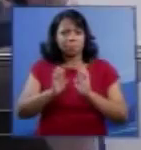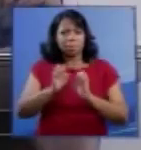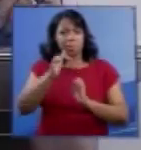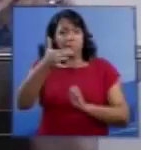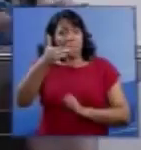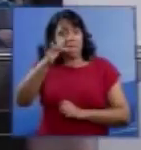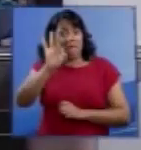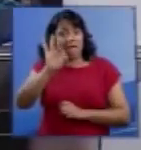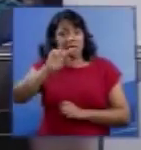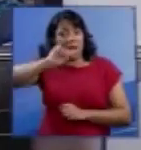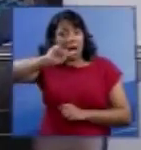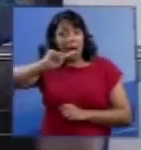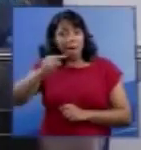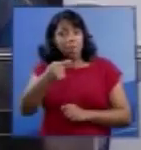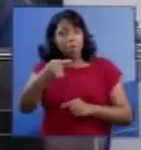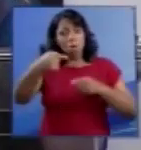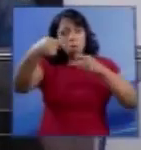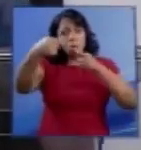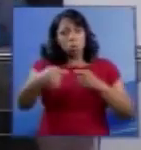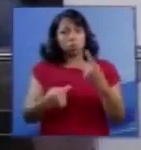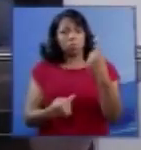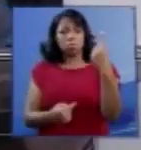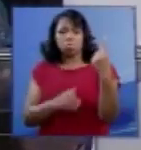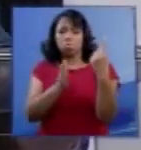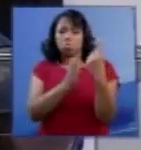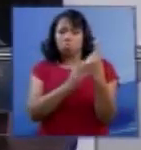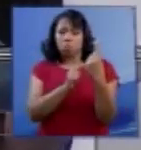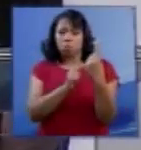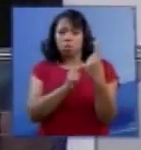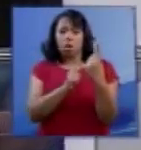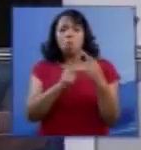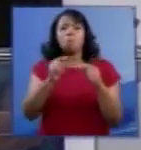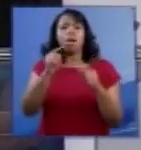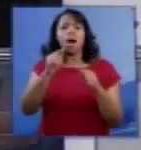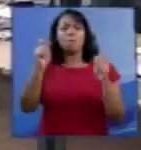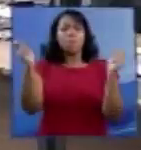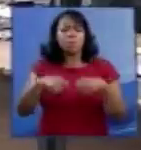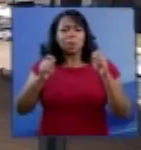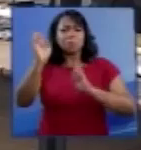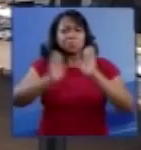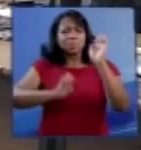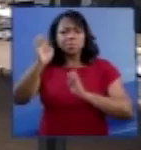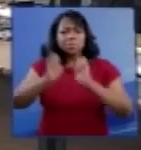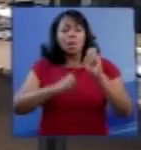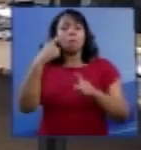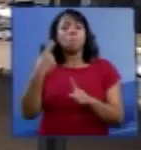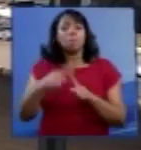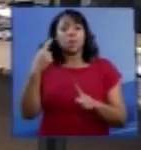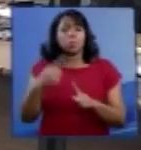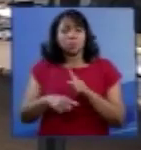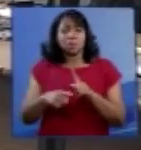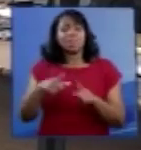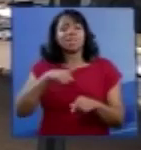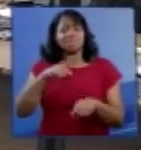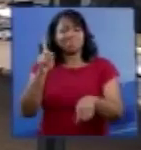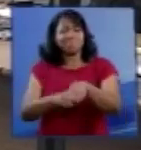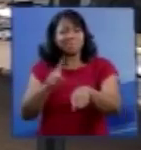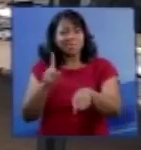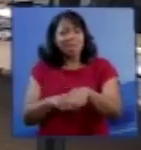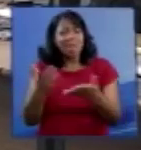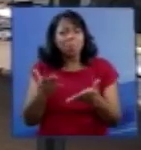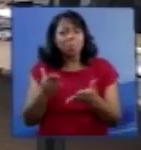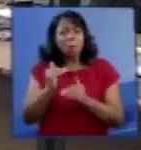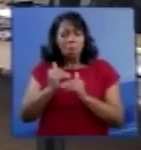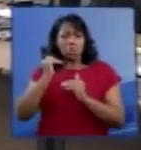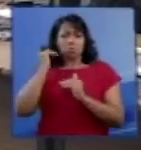a mil contra um. Uma impossibilidade estatística por quê? Porque levaria um tempo superior